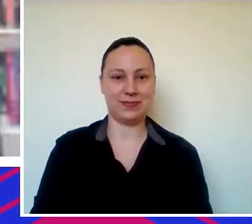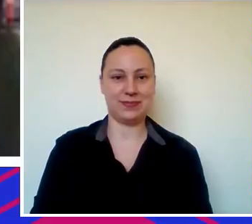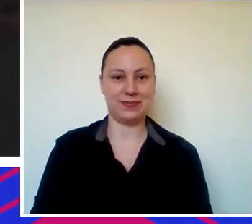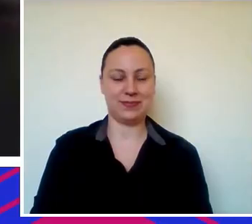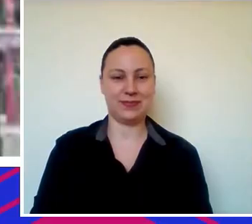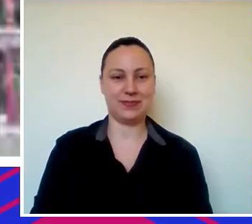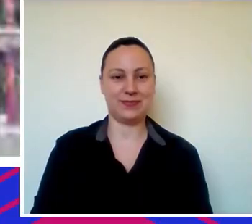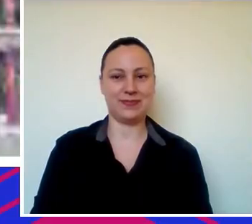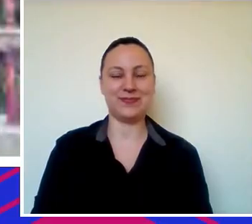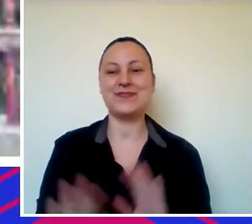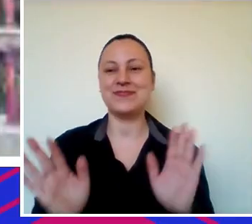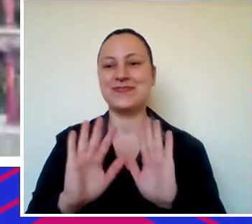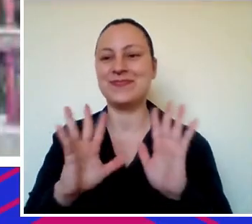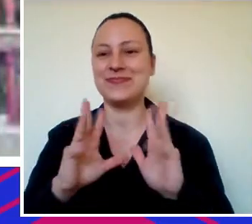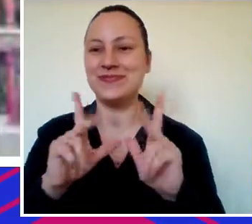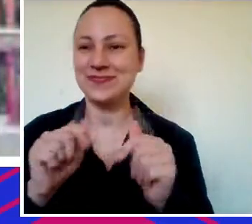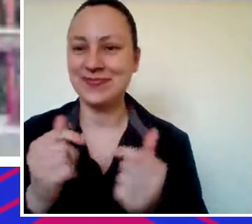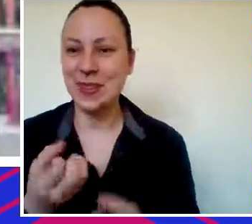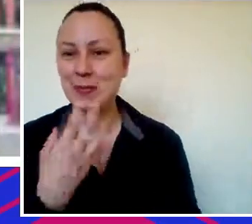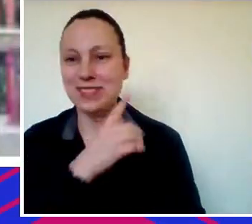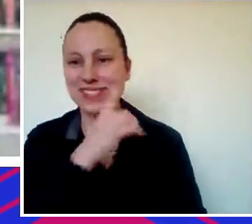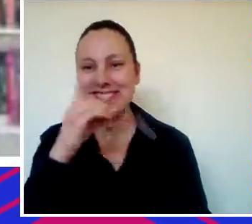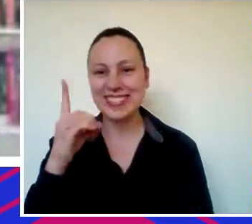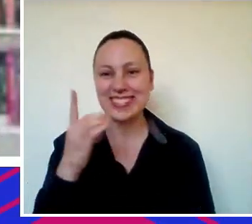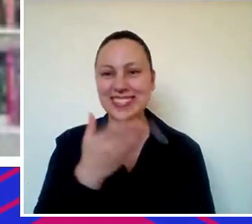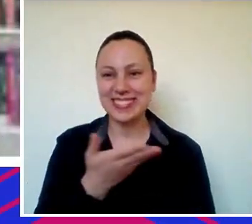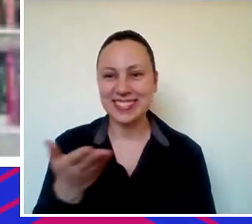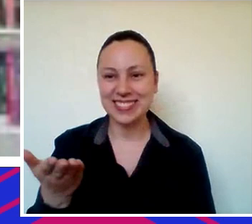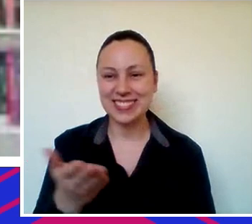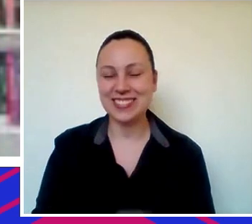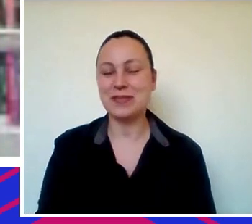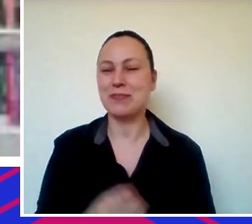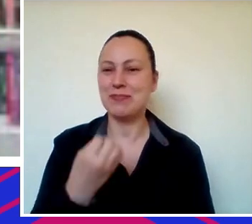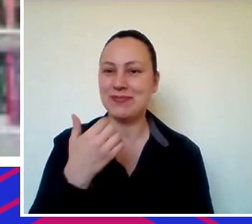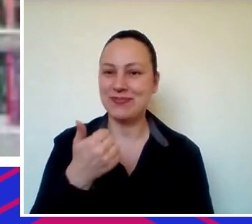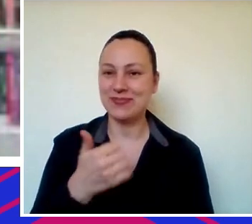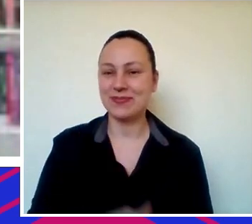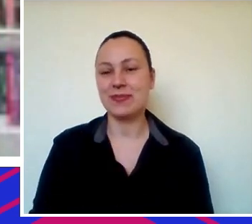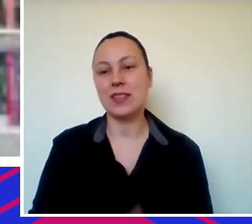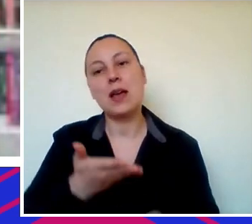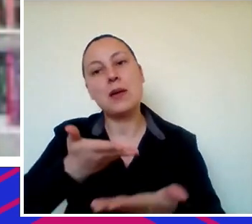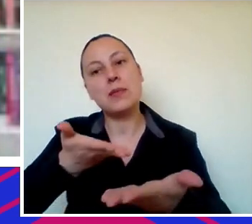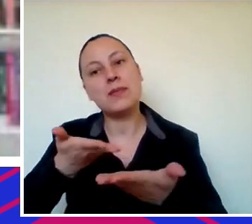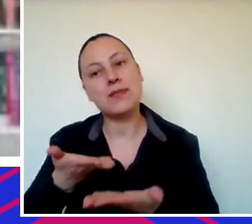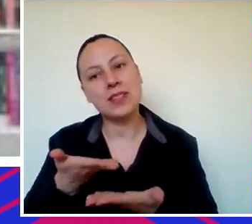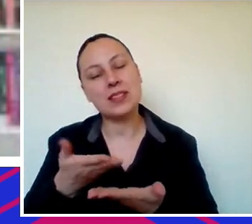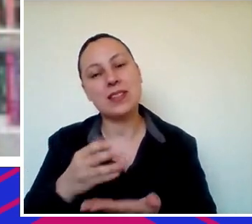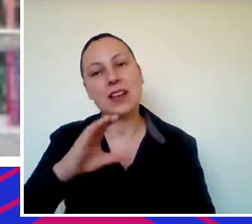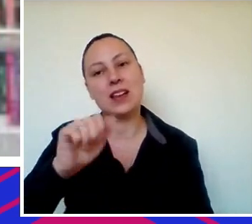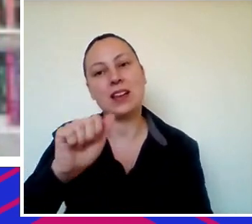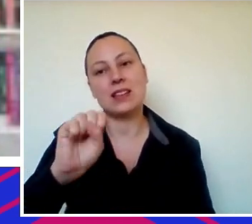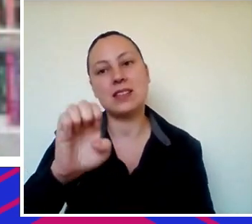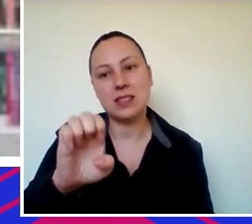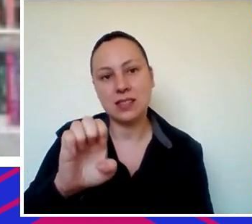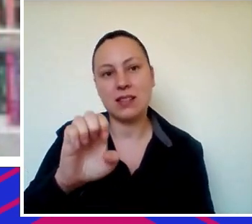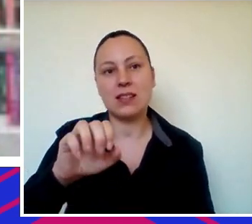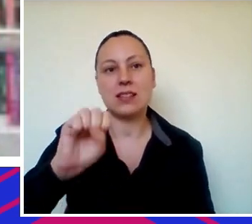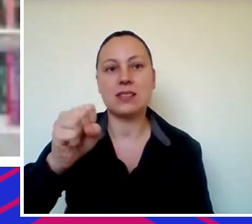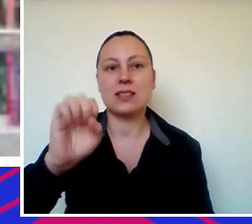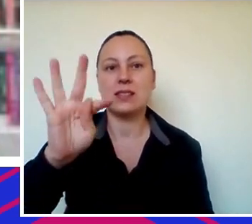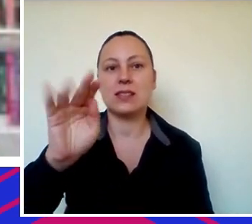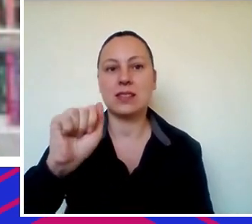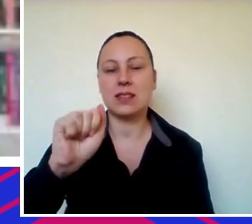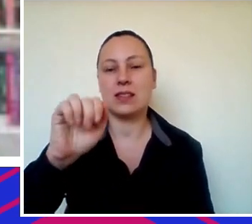Olá a todos, bom dia, tudo bem? Bem-vindos ao Case Startup Summit 2020,